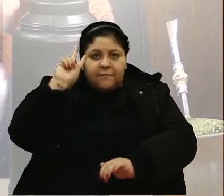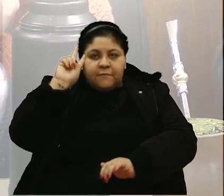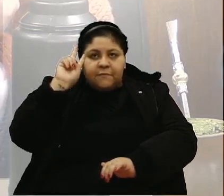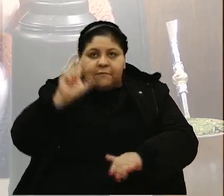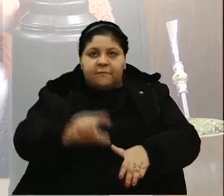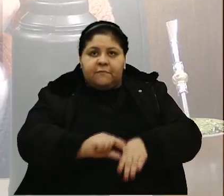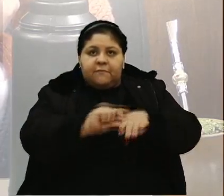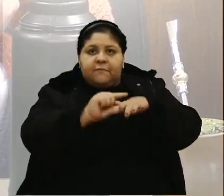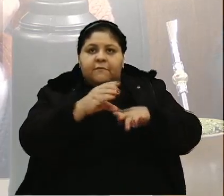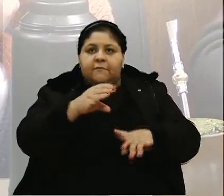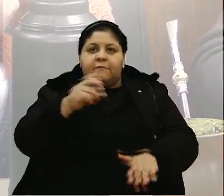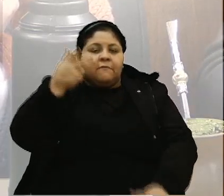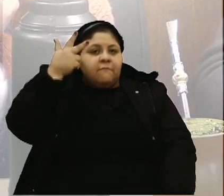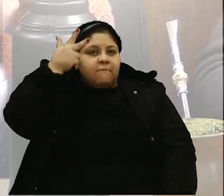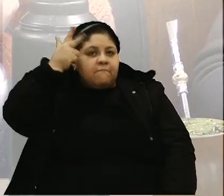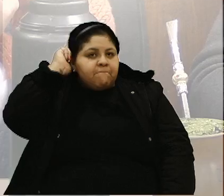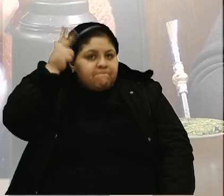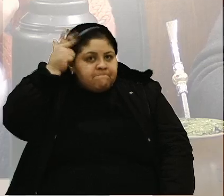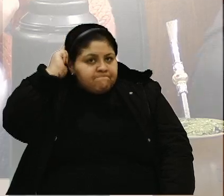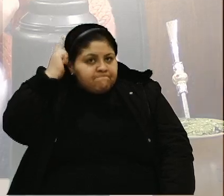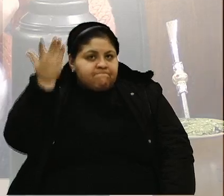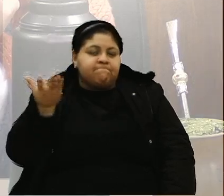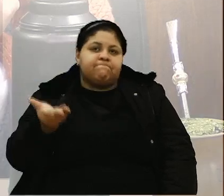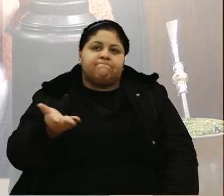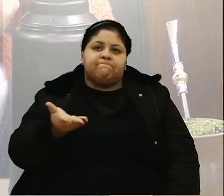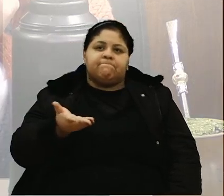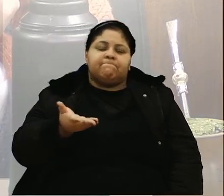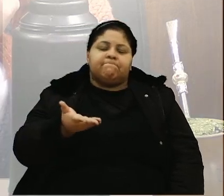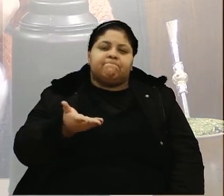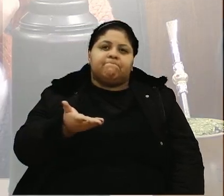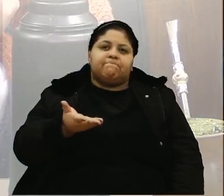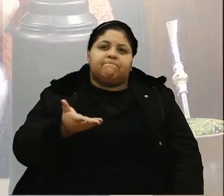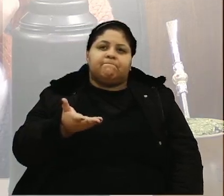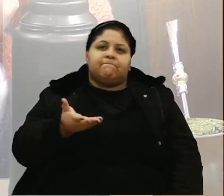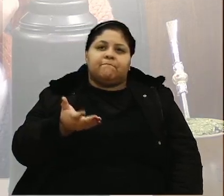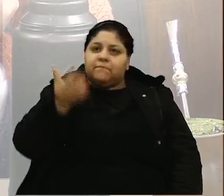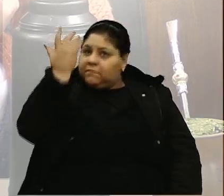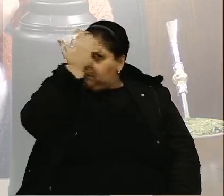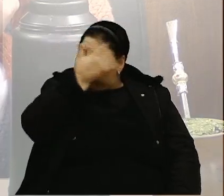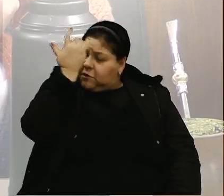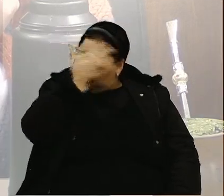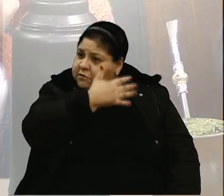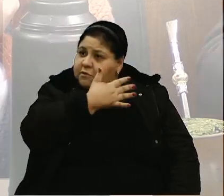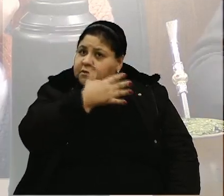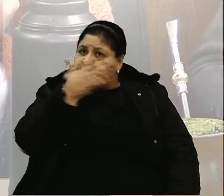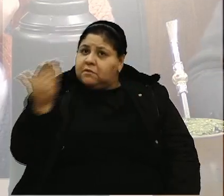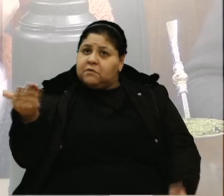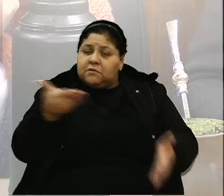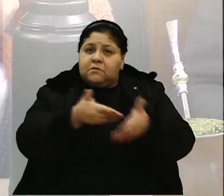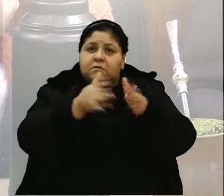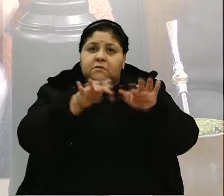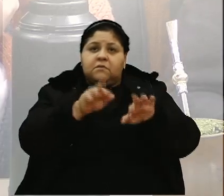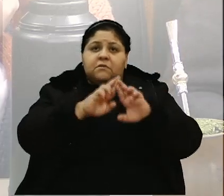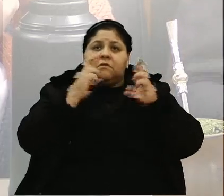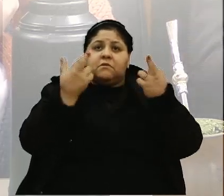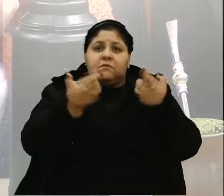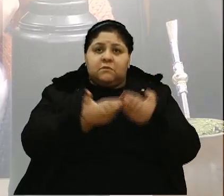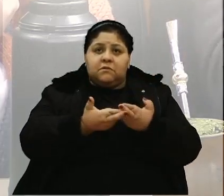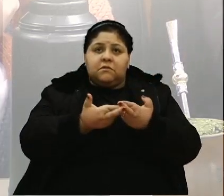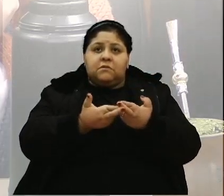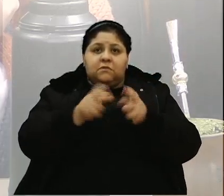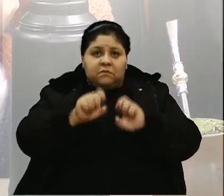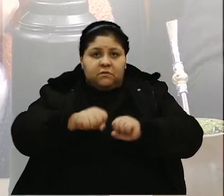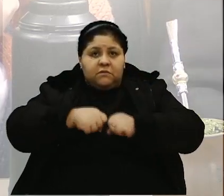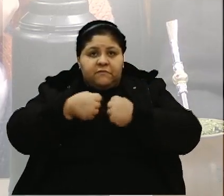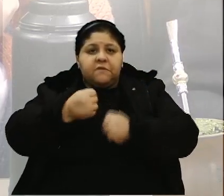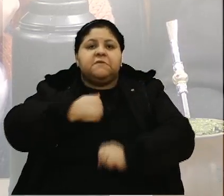governo Cassina e do governo Adiló, que ficava até o final da sessão e que fazia o que tinha que ser feito, que era defender.